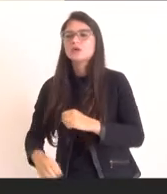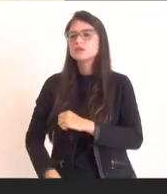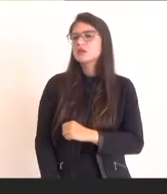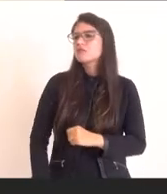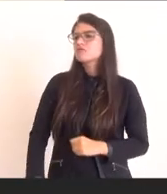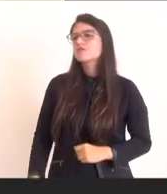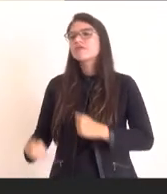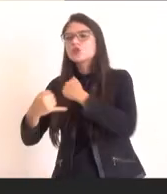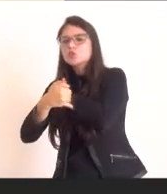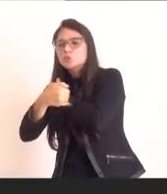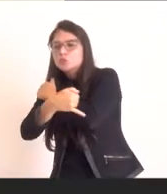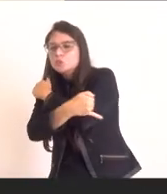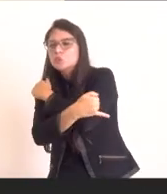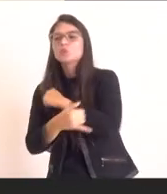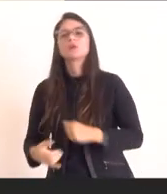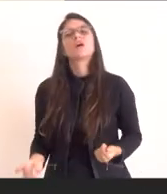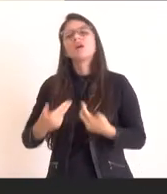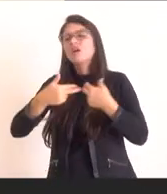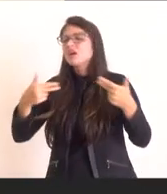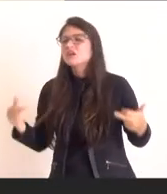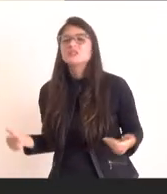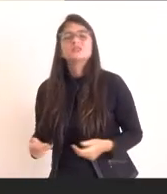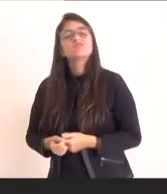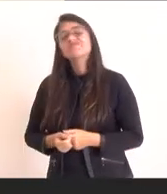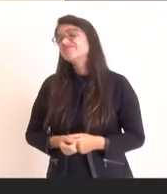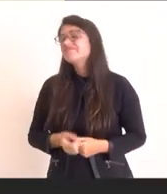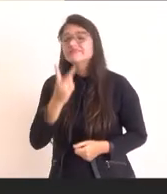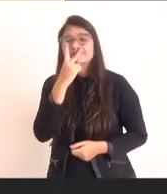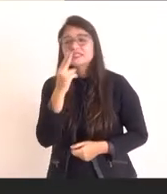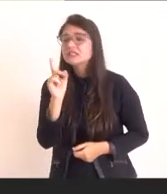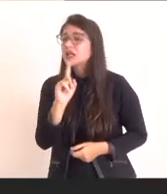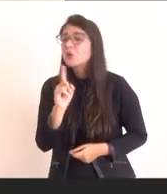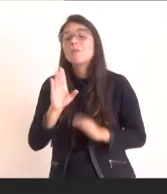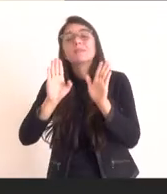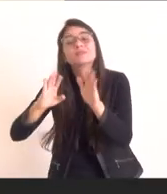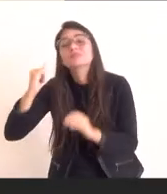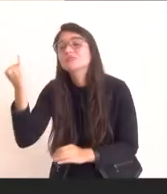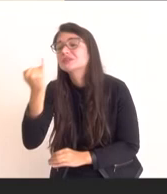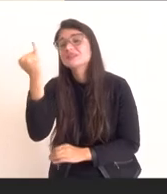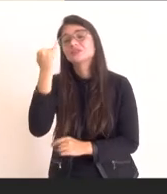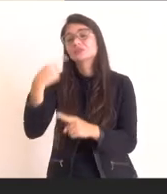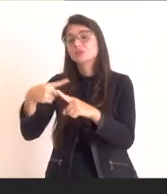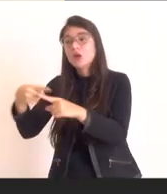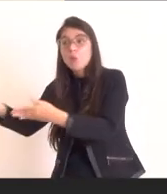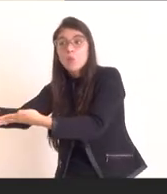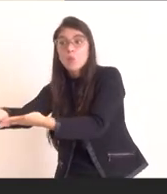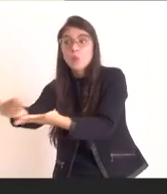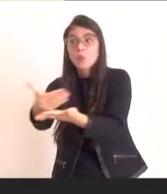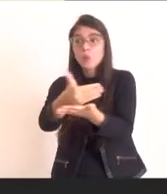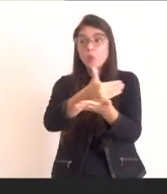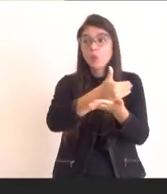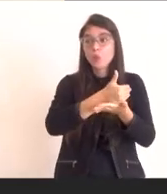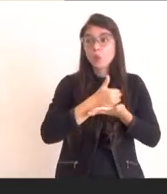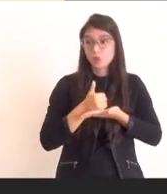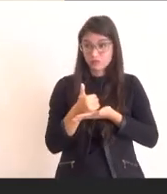fundamental, porque o royalty é uma verba finita